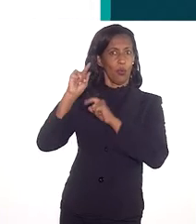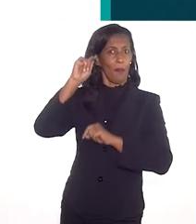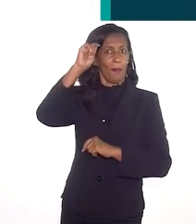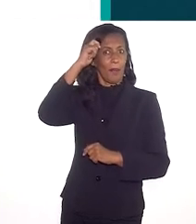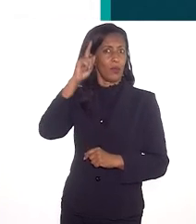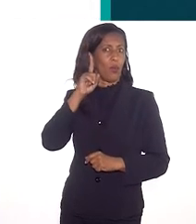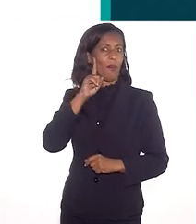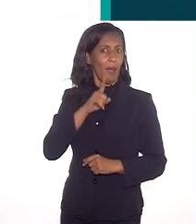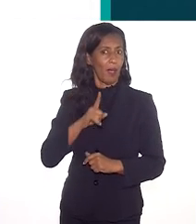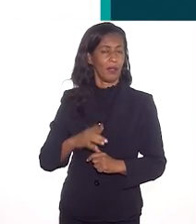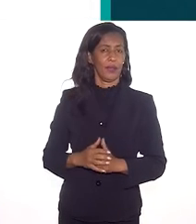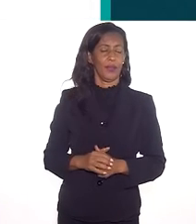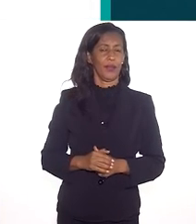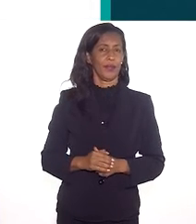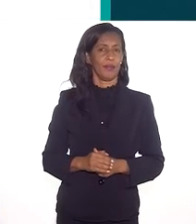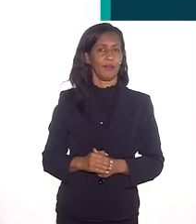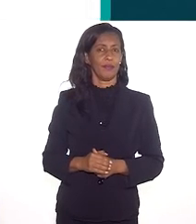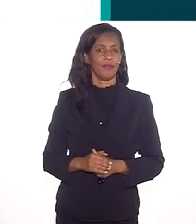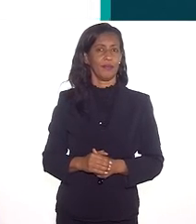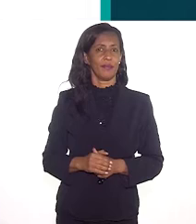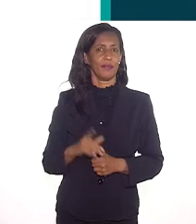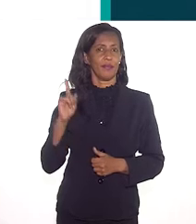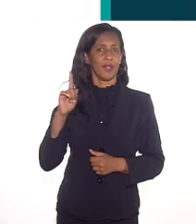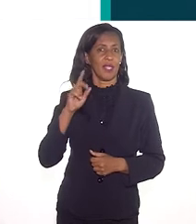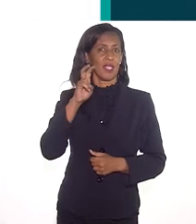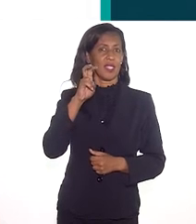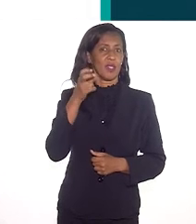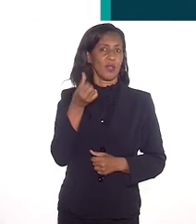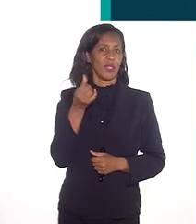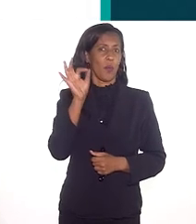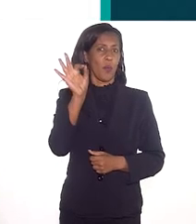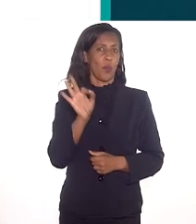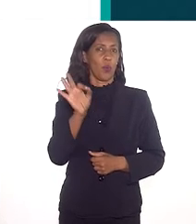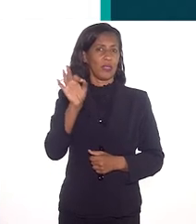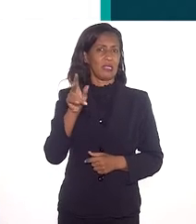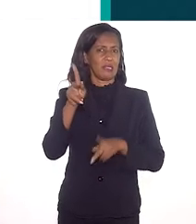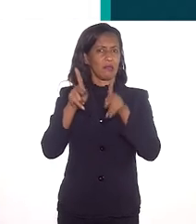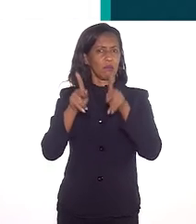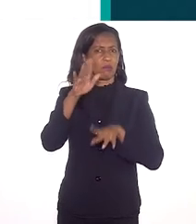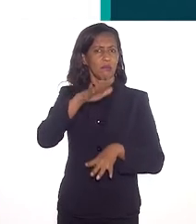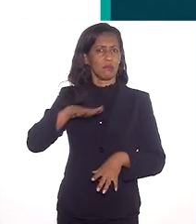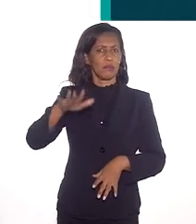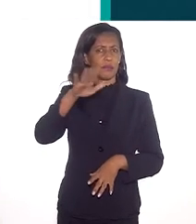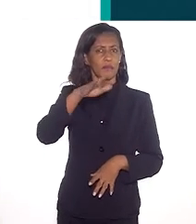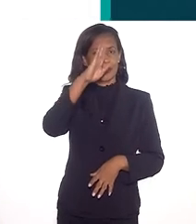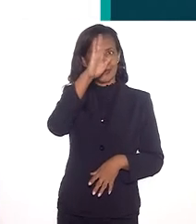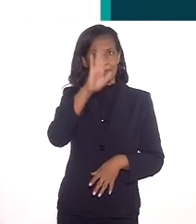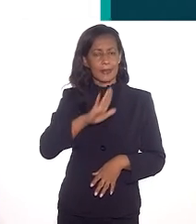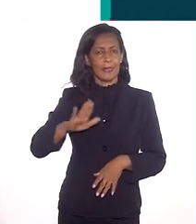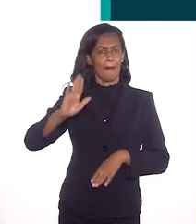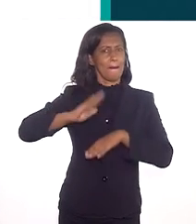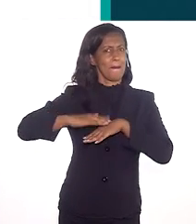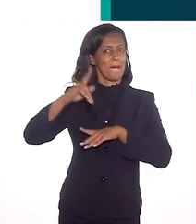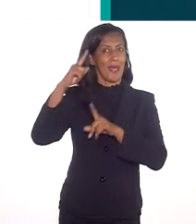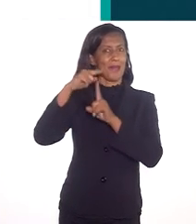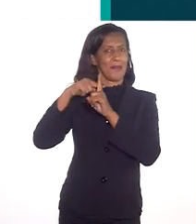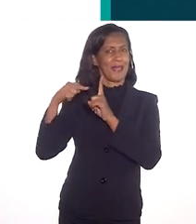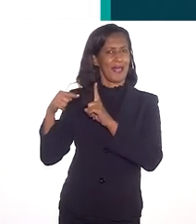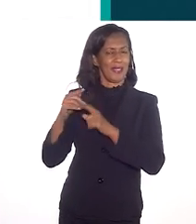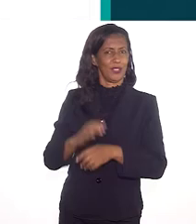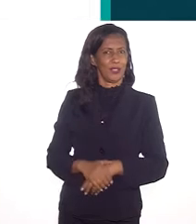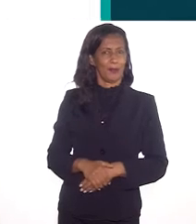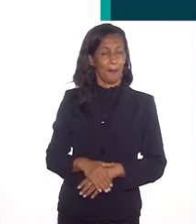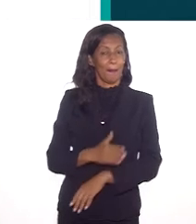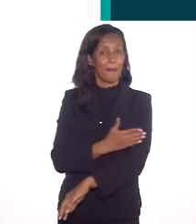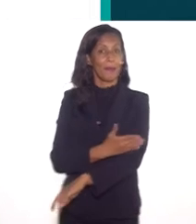de fundo, pretos ou pardos, na nossa mensuração, chega a 56% da população brasileira, portanto,